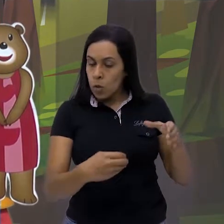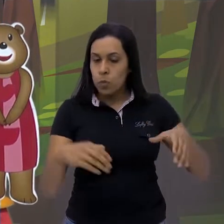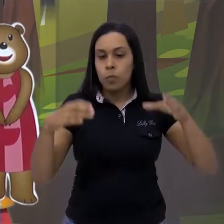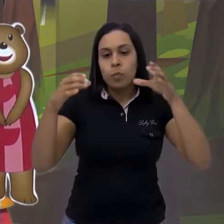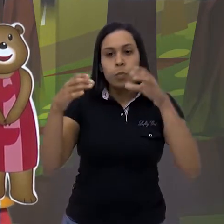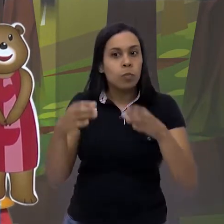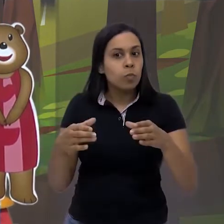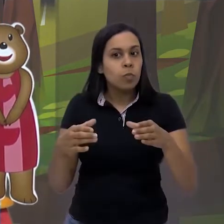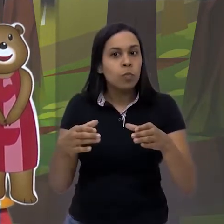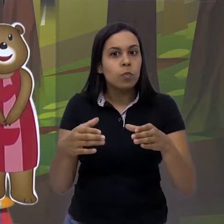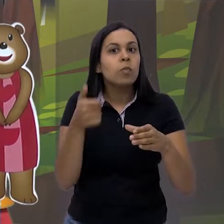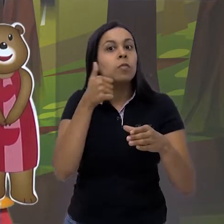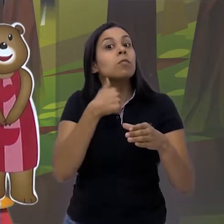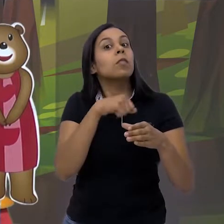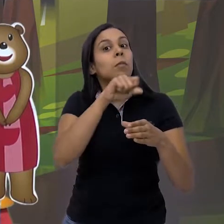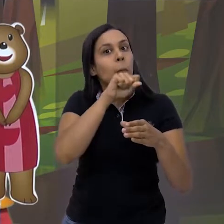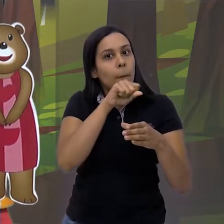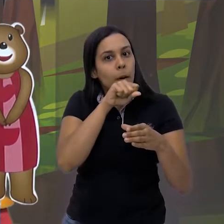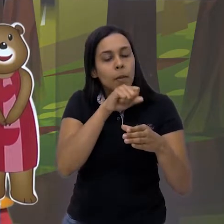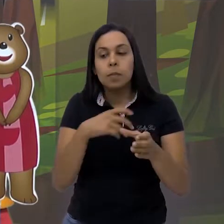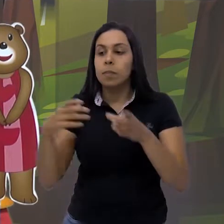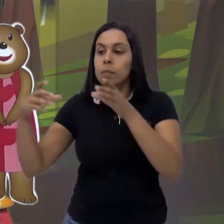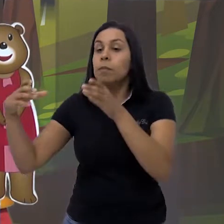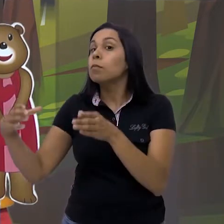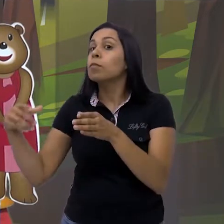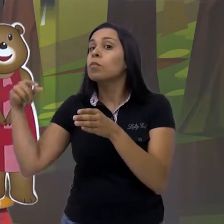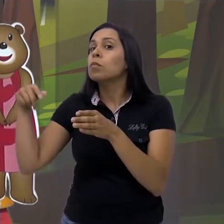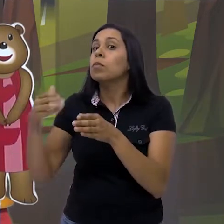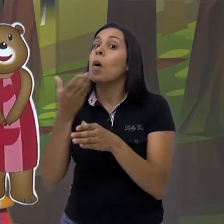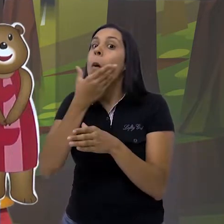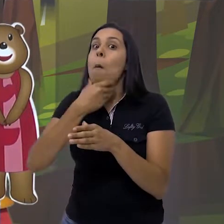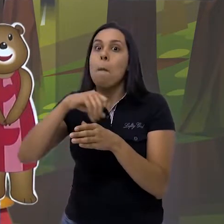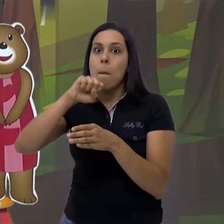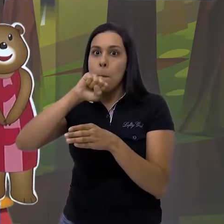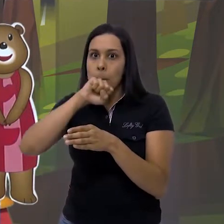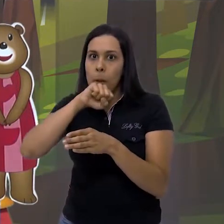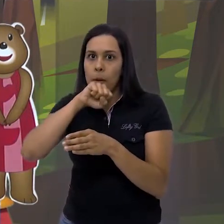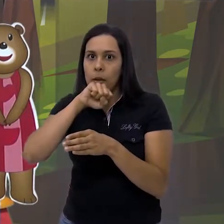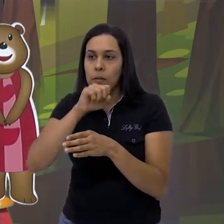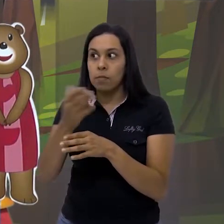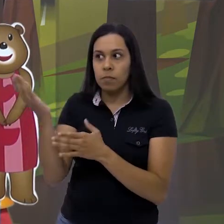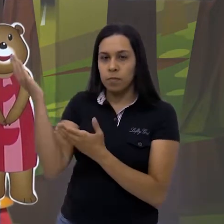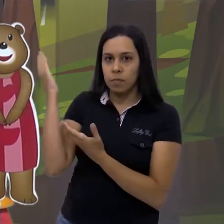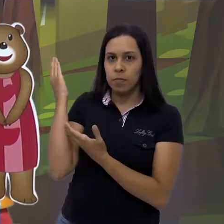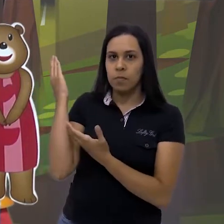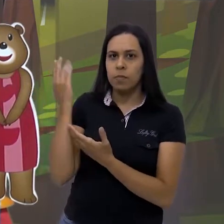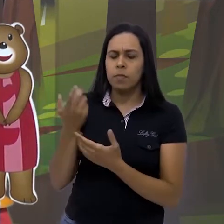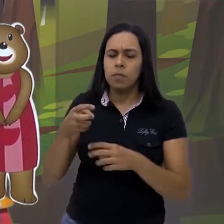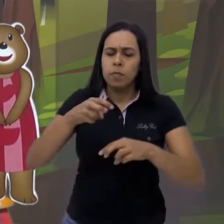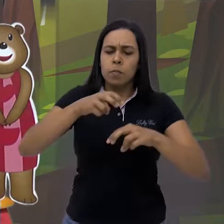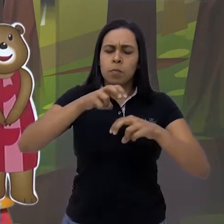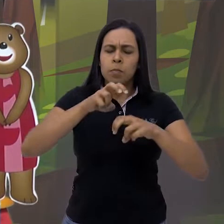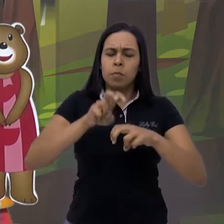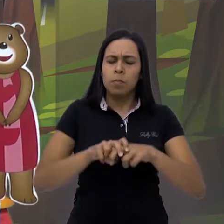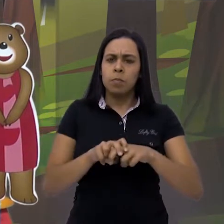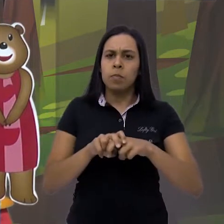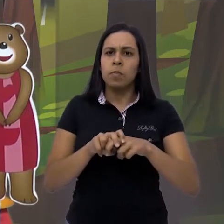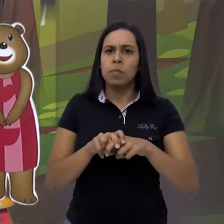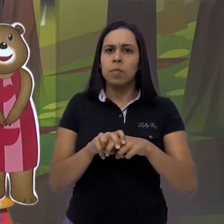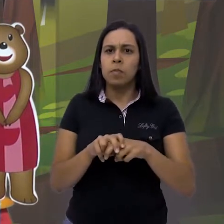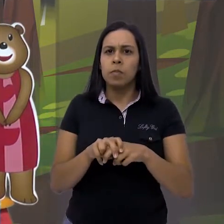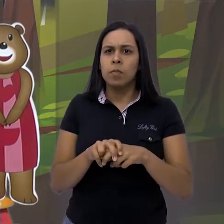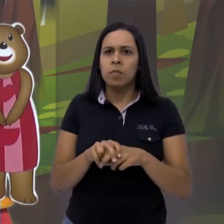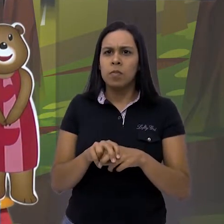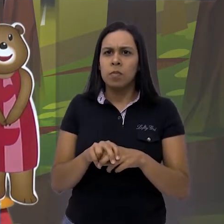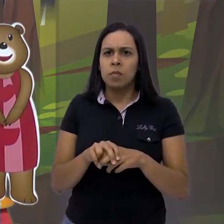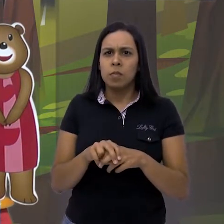tigela da mamãe e na tigela do papai. Quando eles sentaram à mesa para comer, viram que